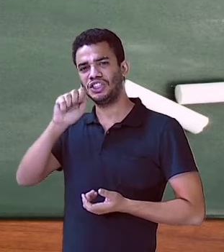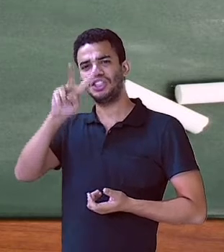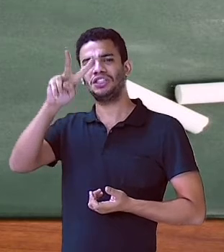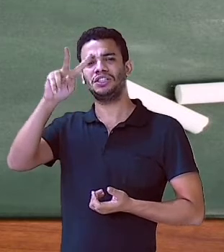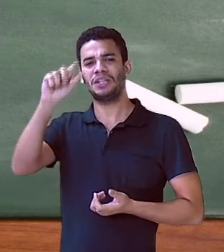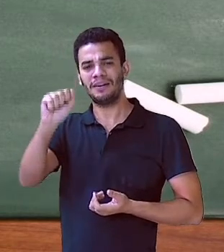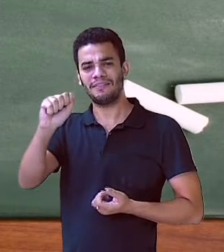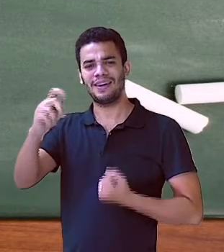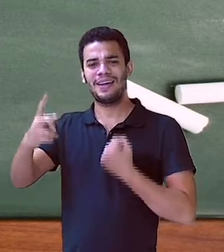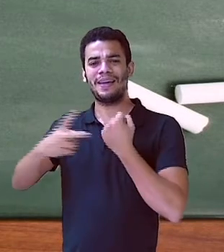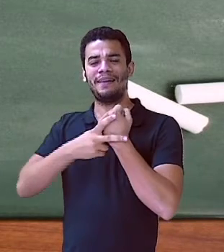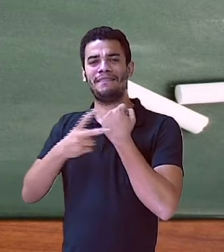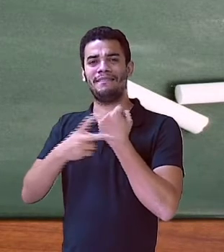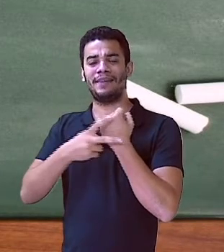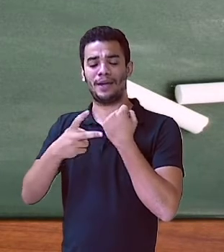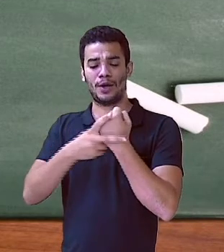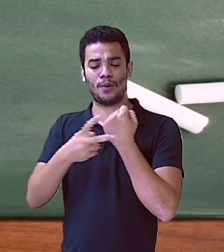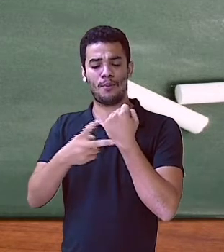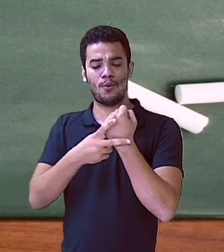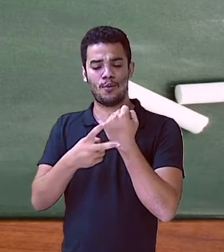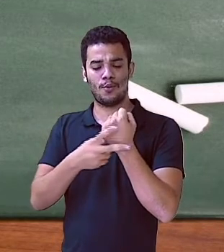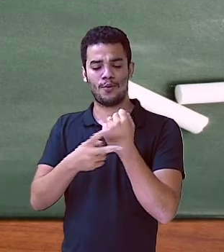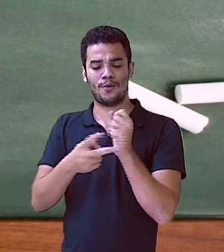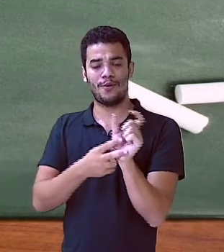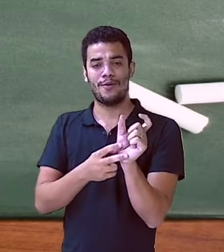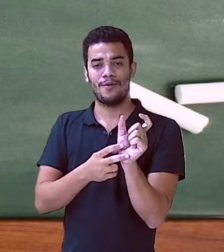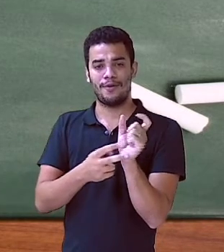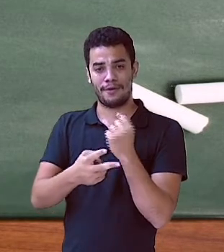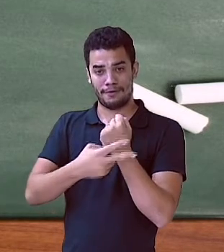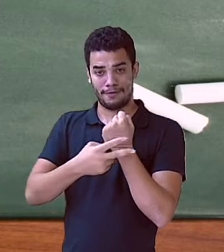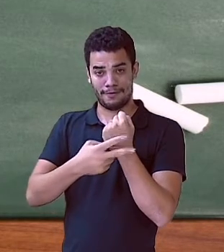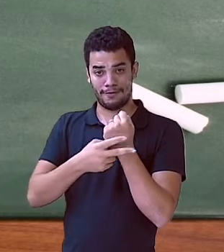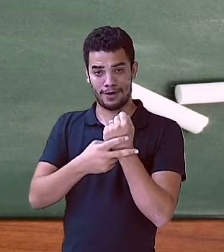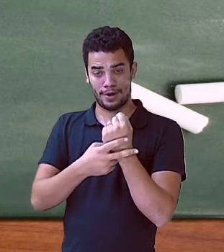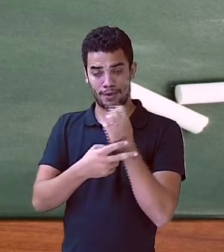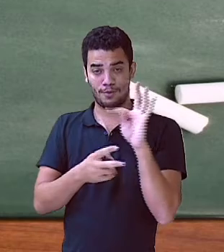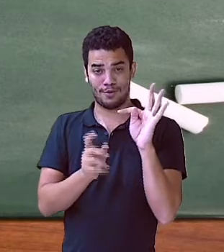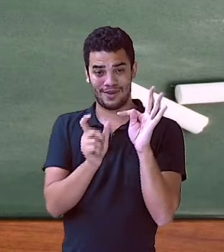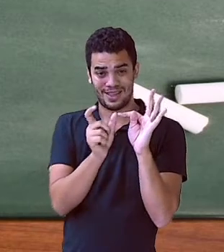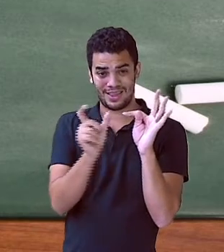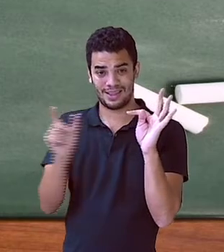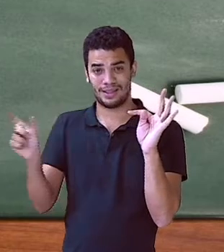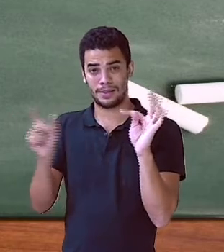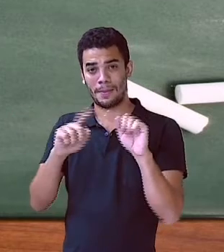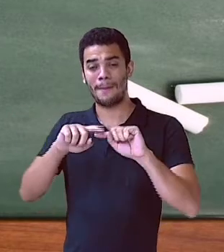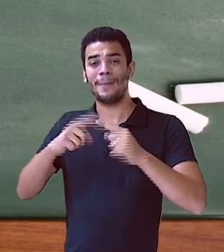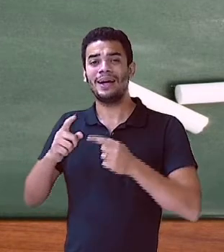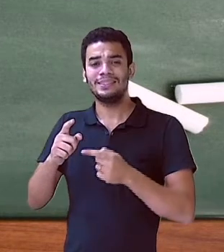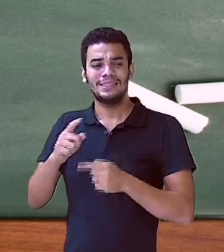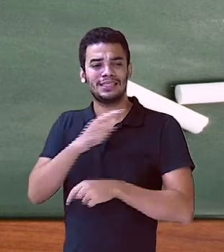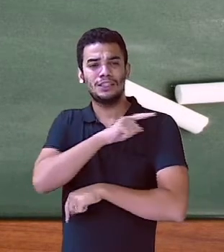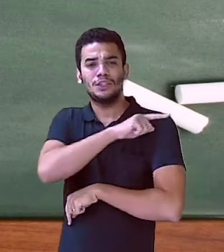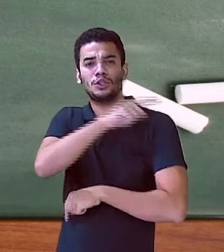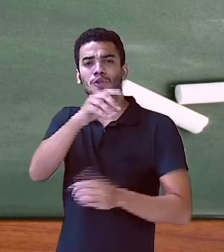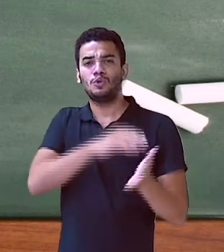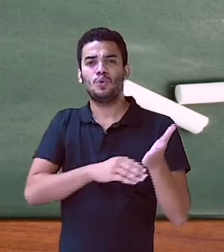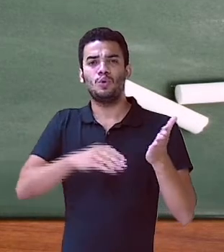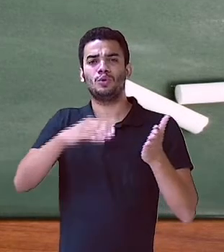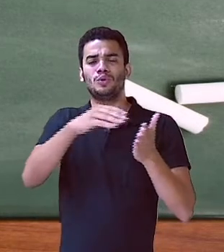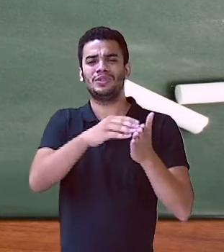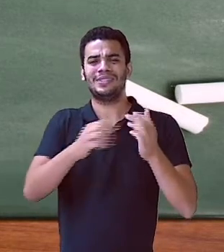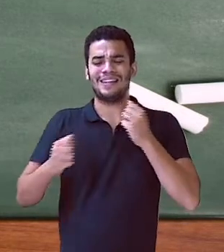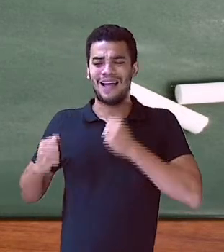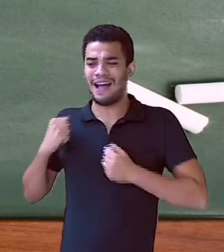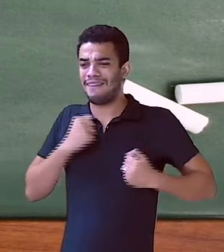quem é que ficava aflitos aí? Hum, perceberam que o aflitos está relacionado com todos? Todos